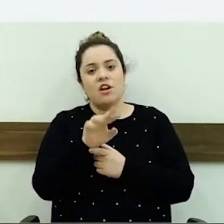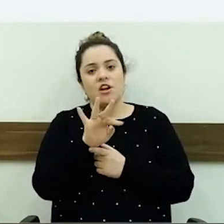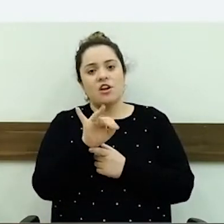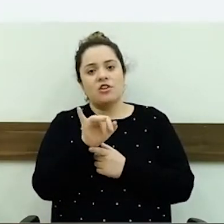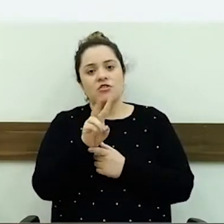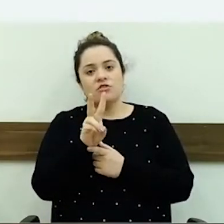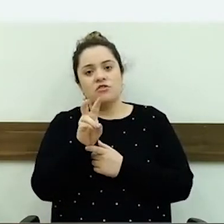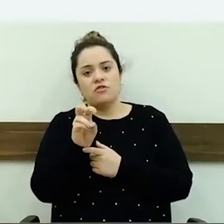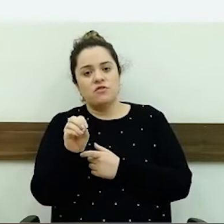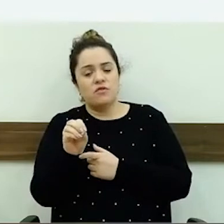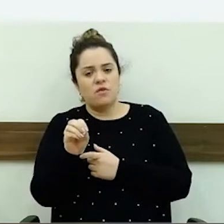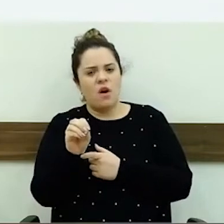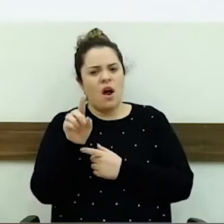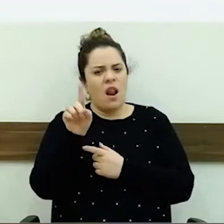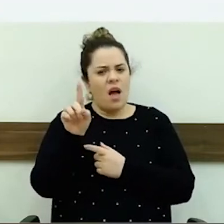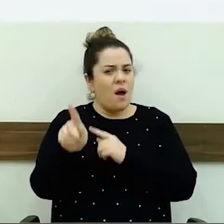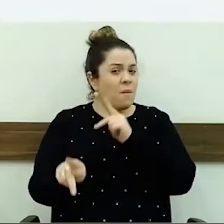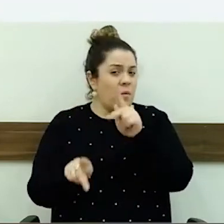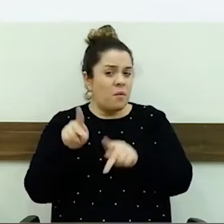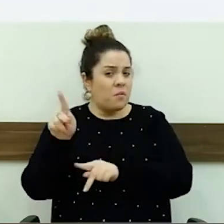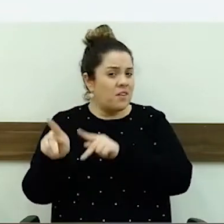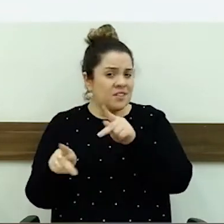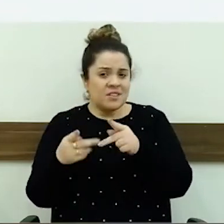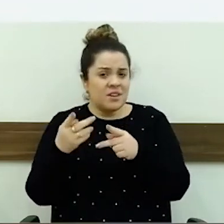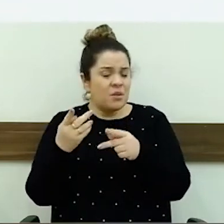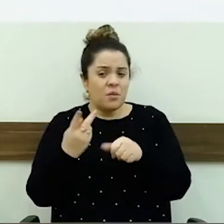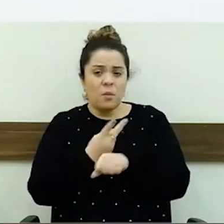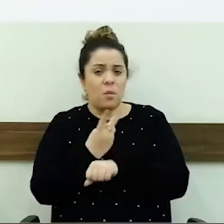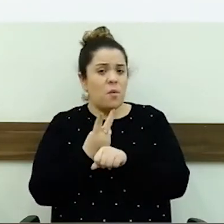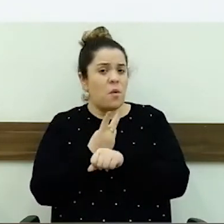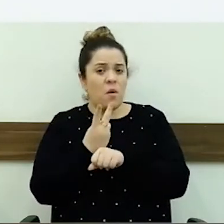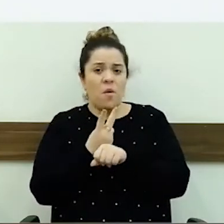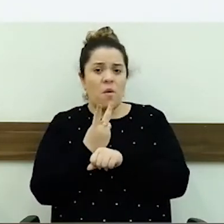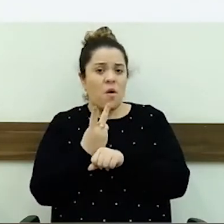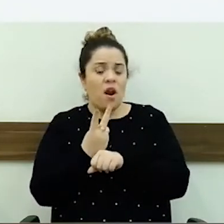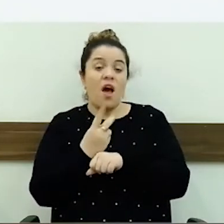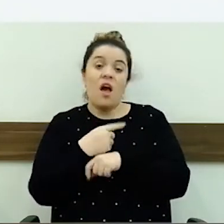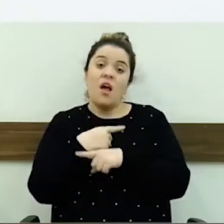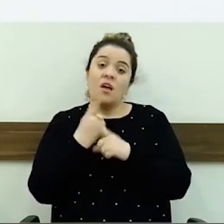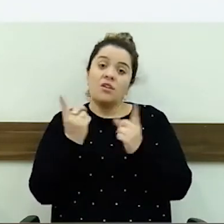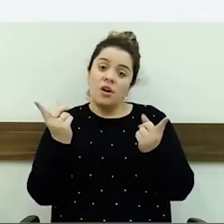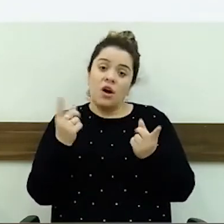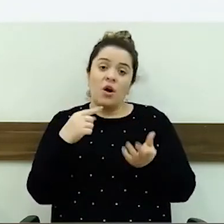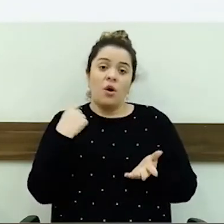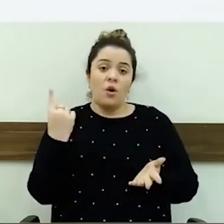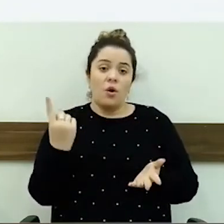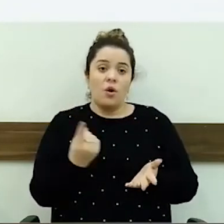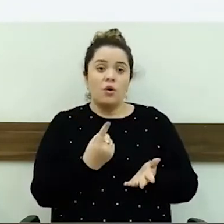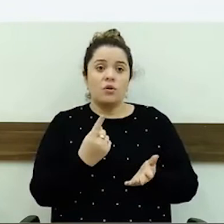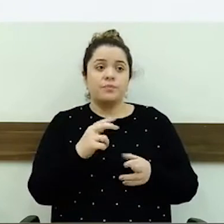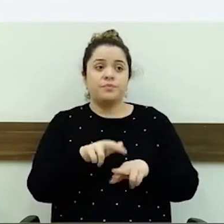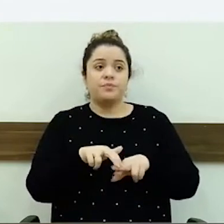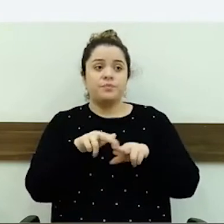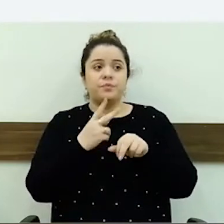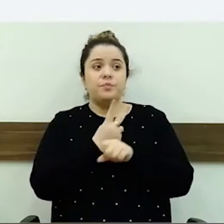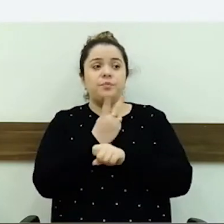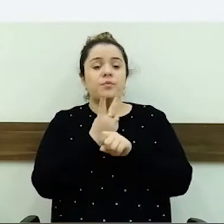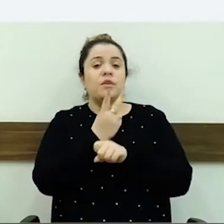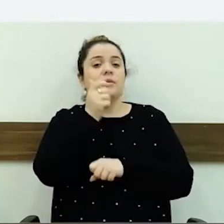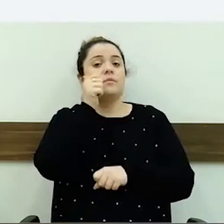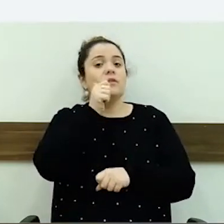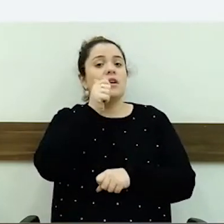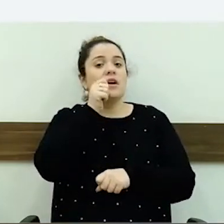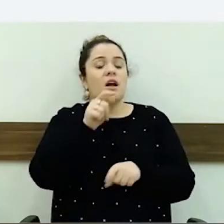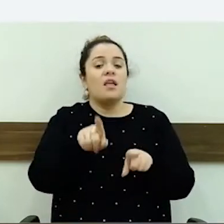a saúde para fazer essa ação. Então, nós, diante disso, pela Procuradoria da Mulher, nós também